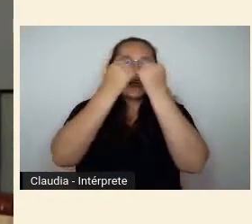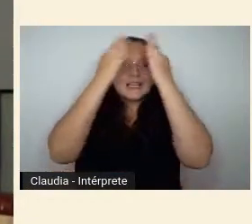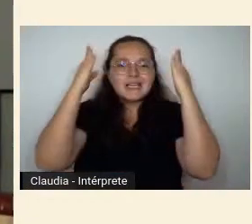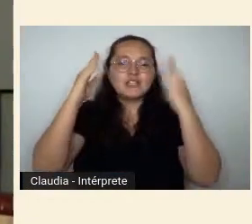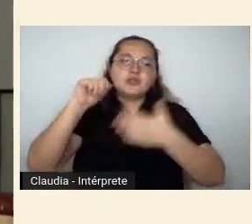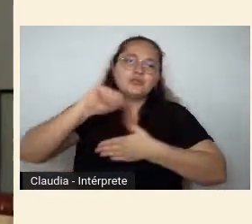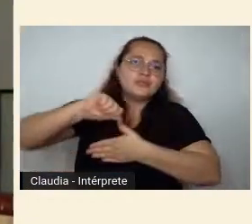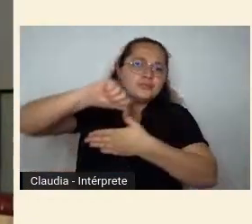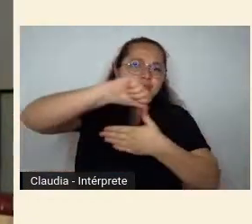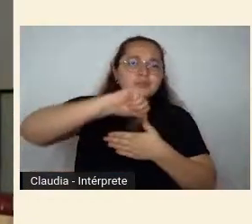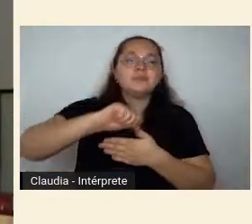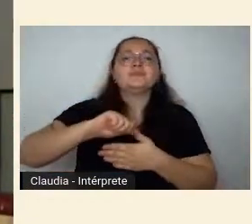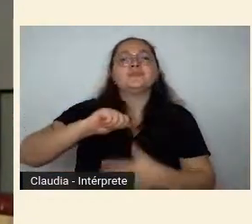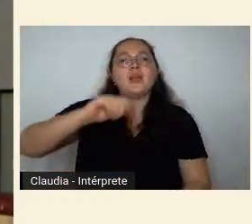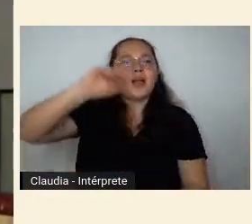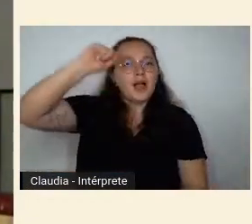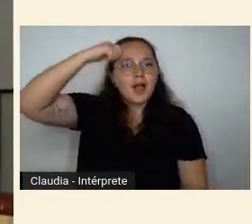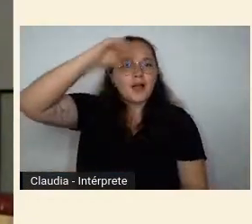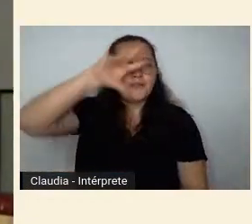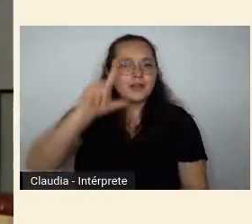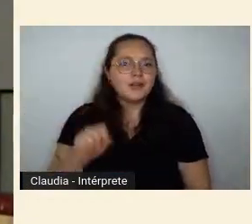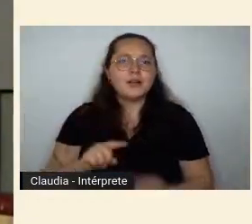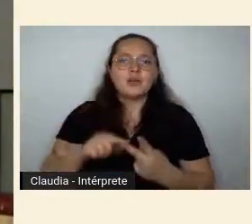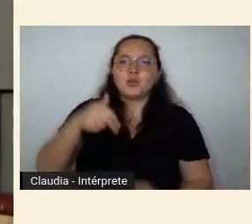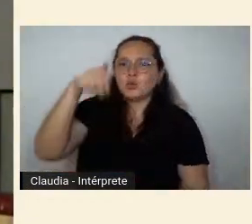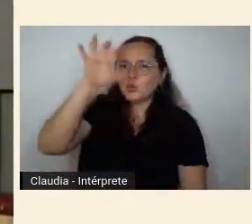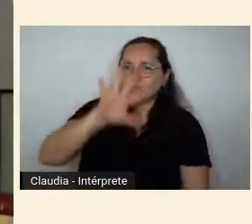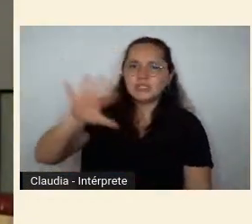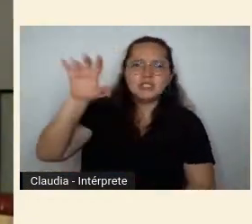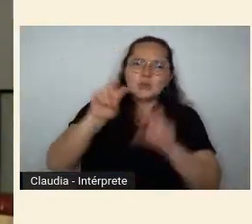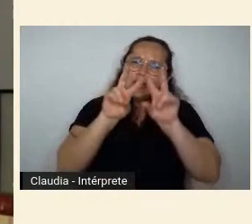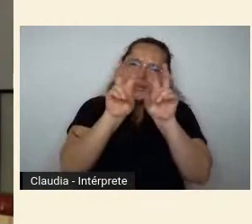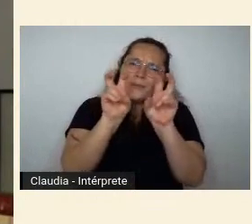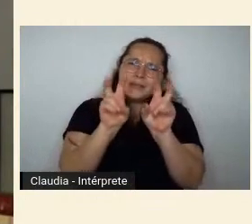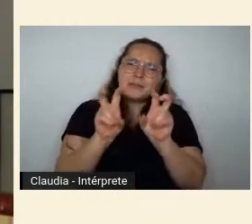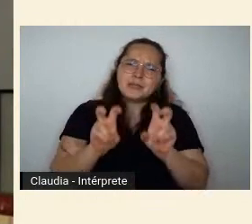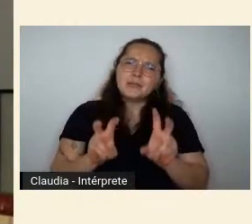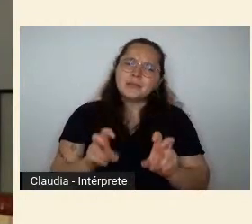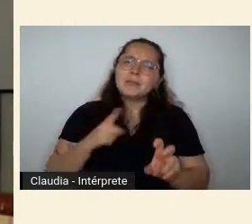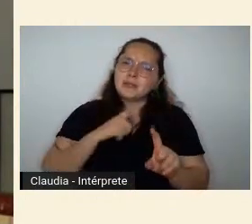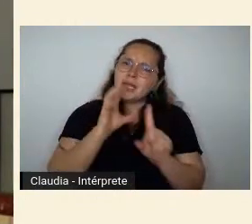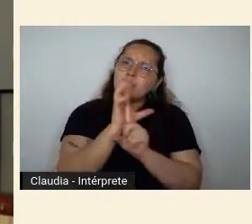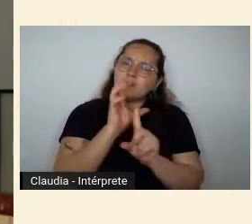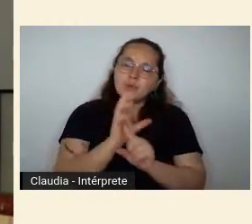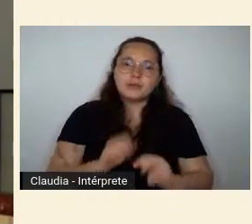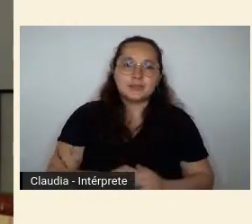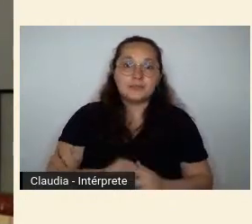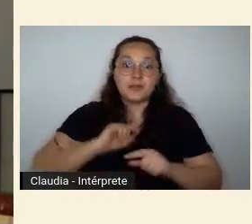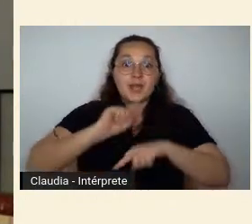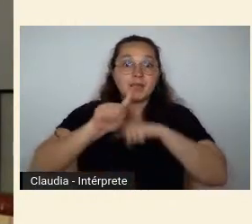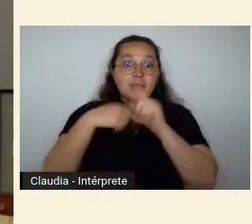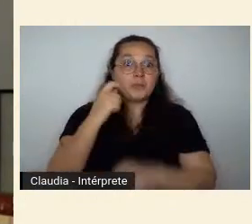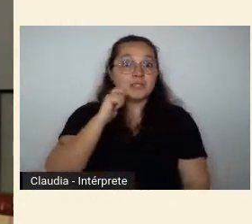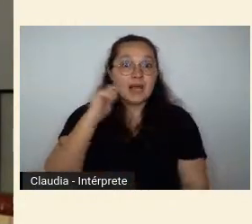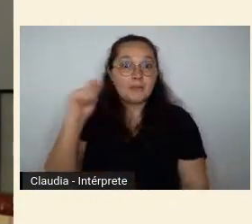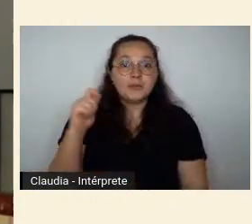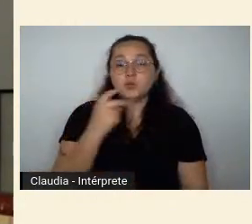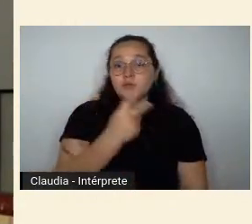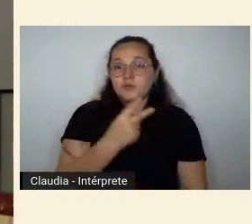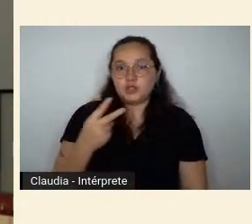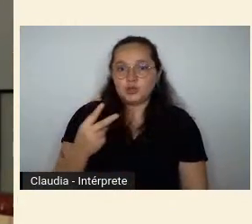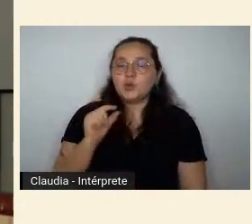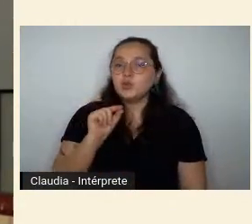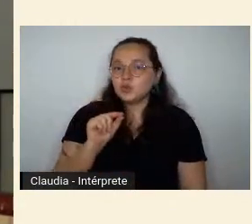africana temas nordestinos etc em abril de 22 Raul Bopp por exemplo já escrevia sobre